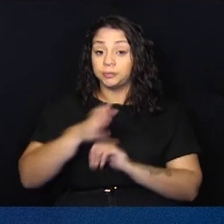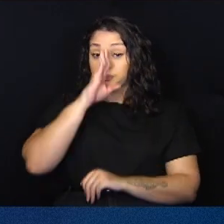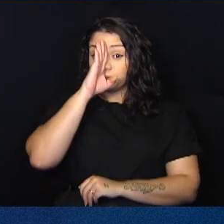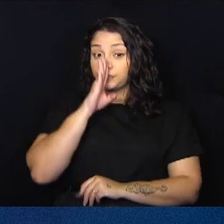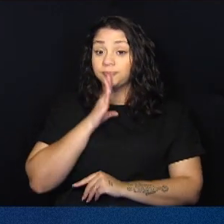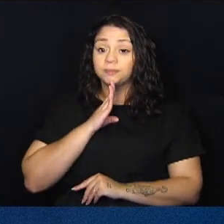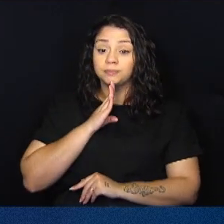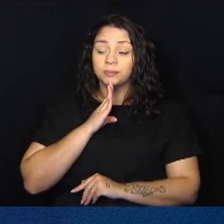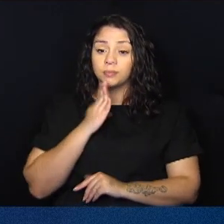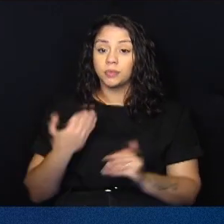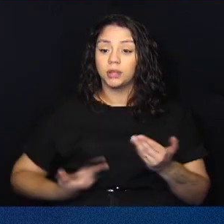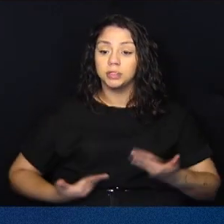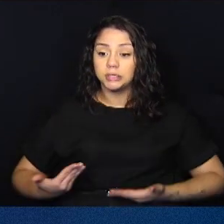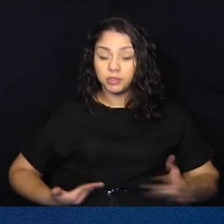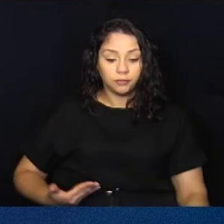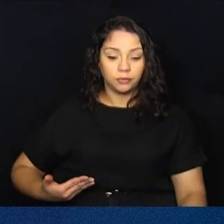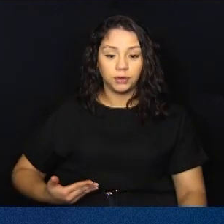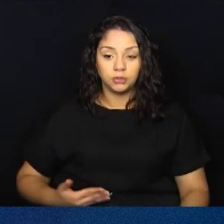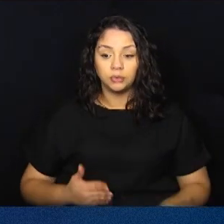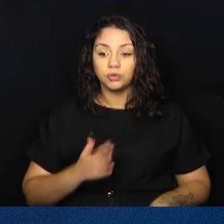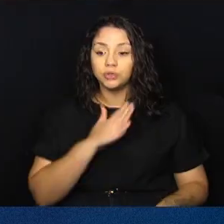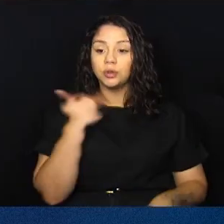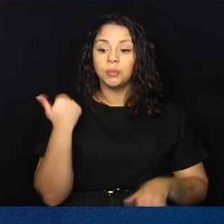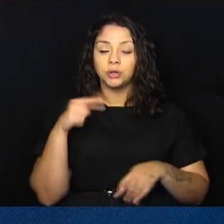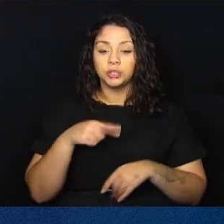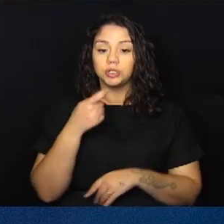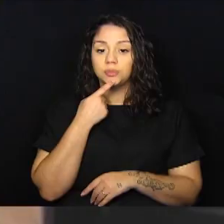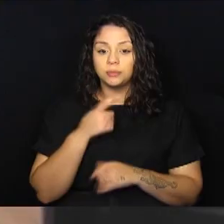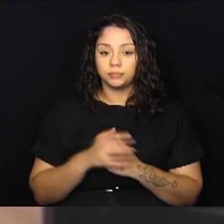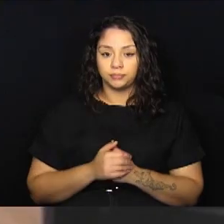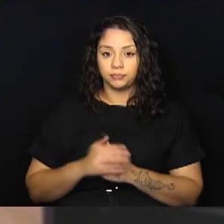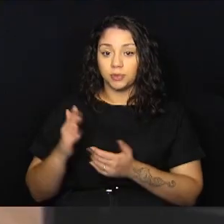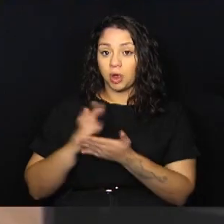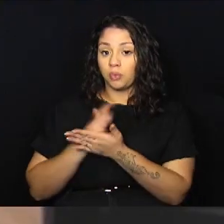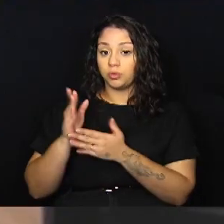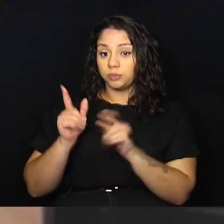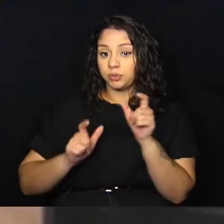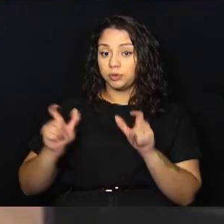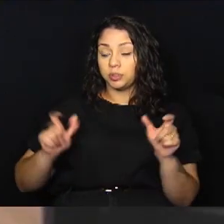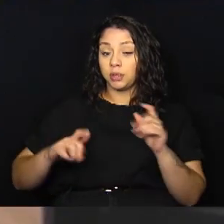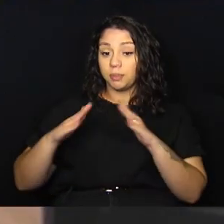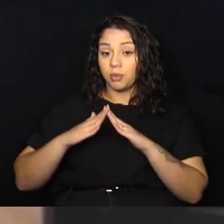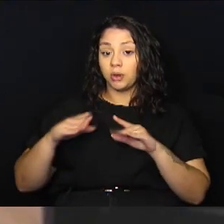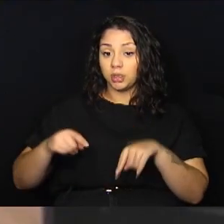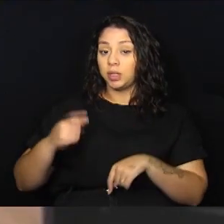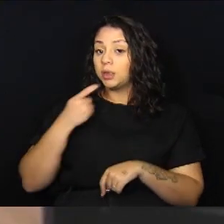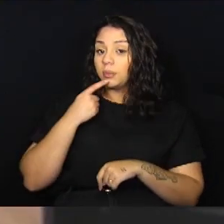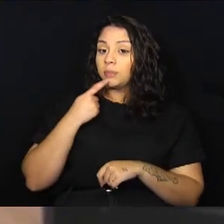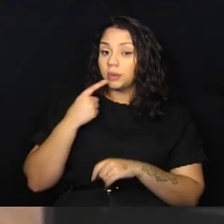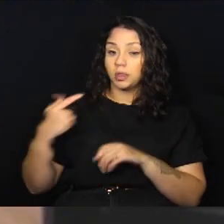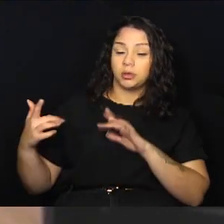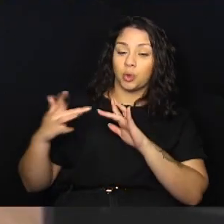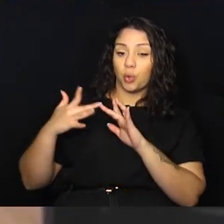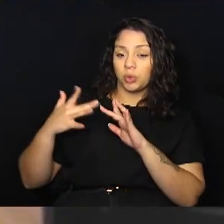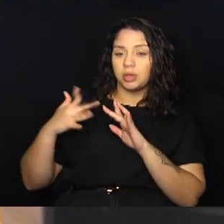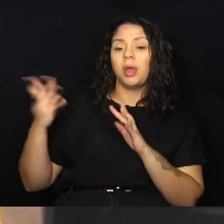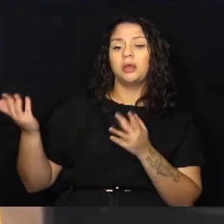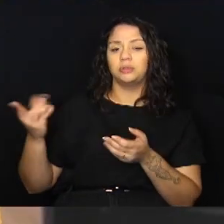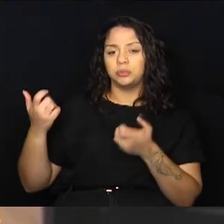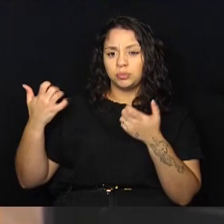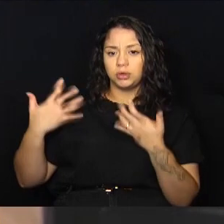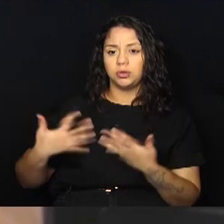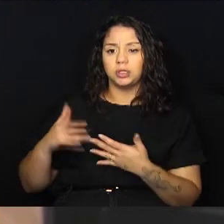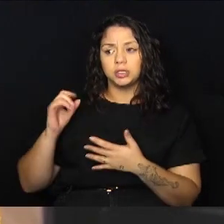regras da gratuidade do serviço funerário do município. Alguns munícipes entraram em contato conosco com a preocupação